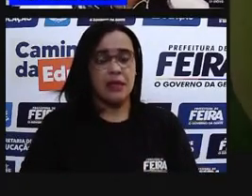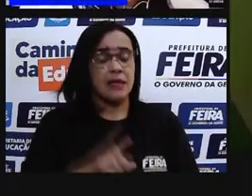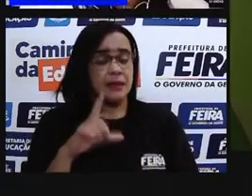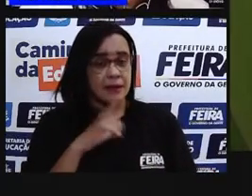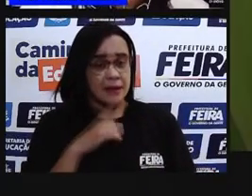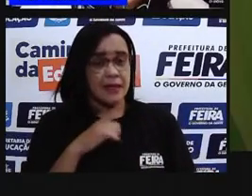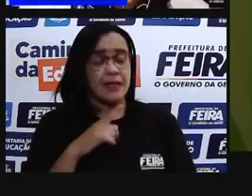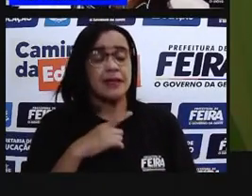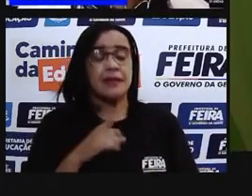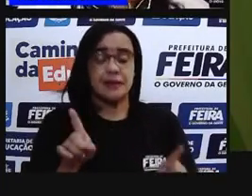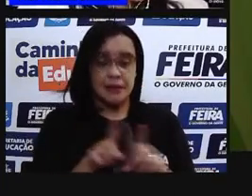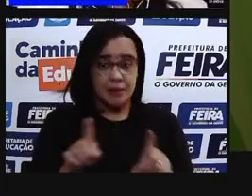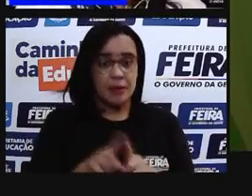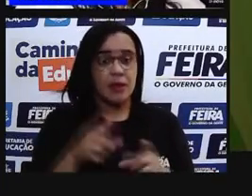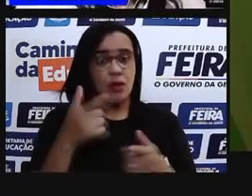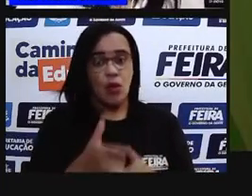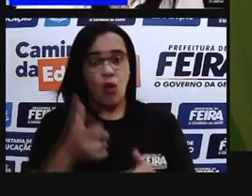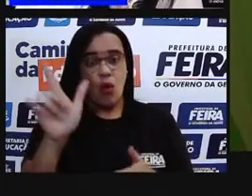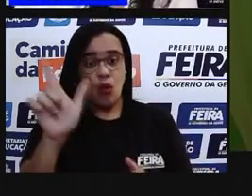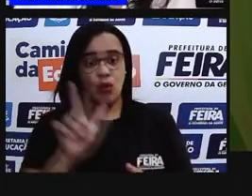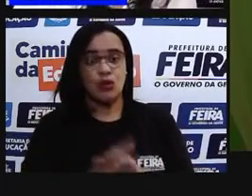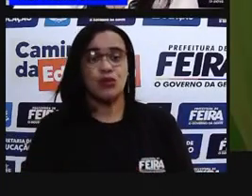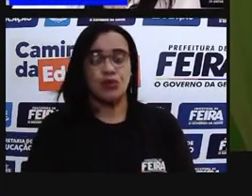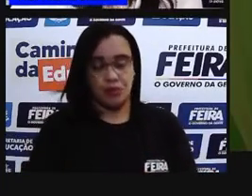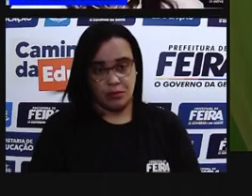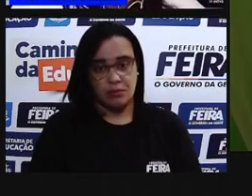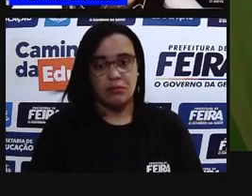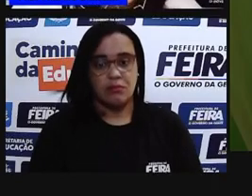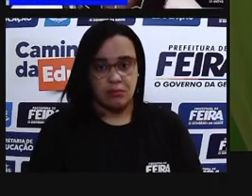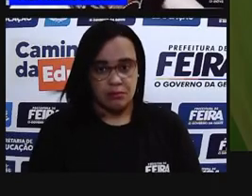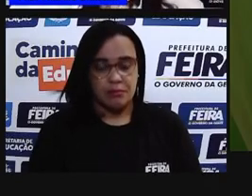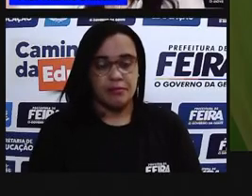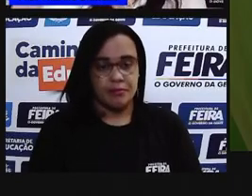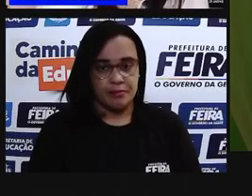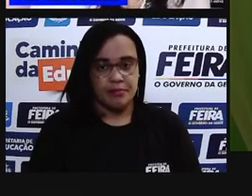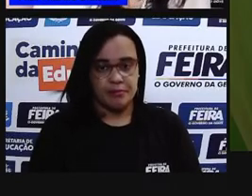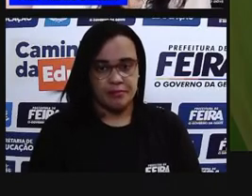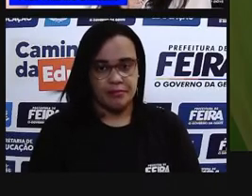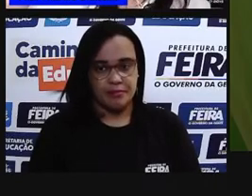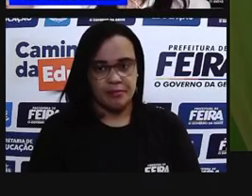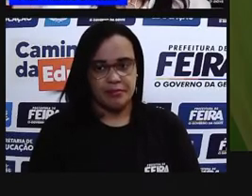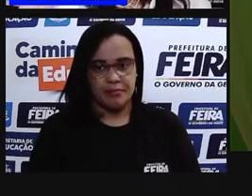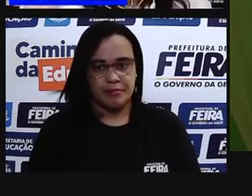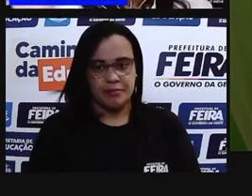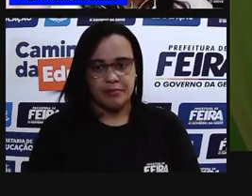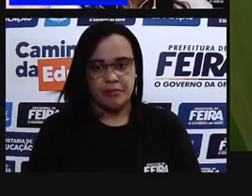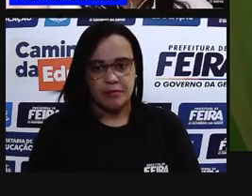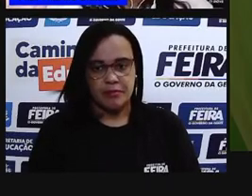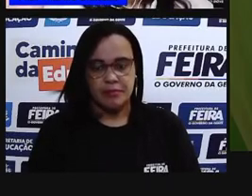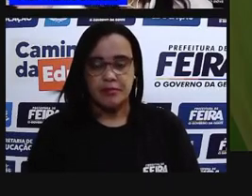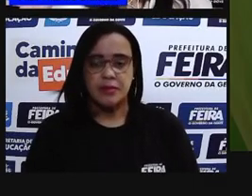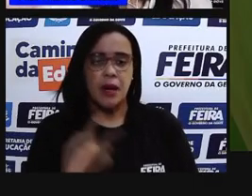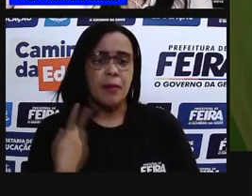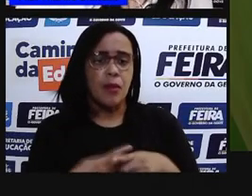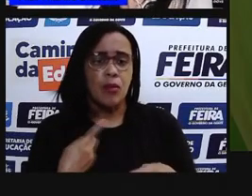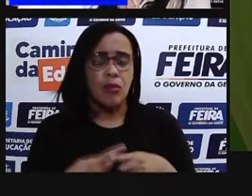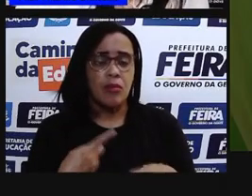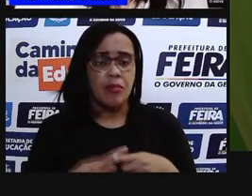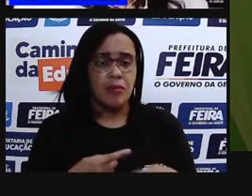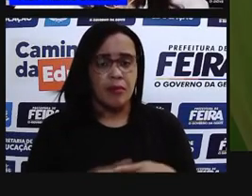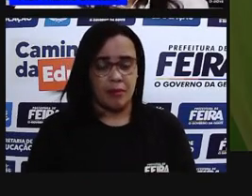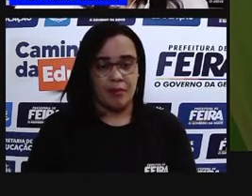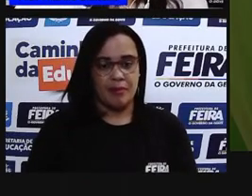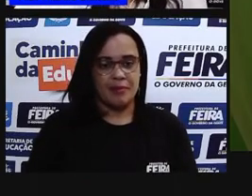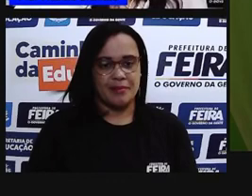endoplasmático. Ixi, Pró, só tem nome difícil, só tem nome complicado. Tem feito. É que biólogo adora o